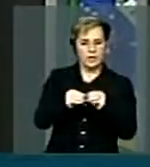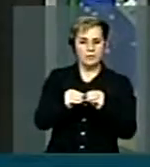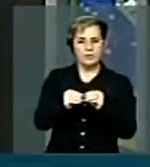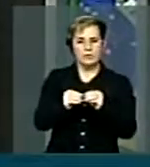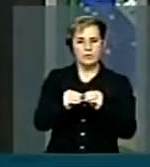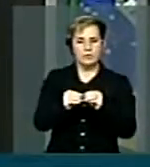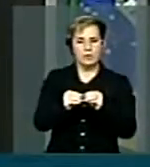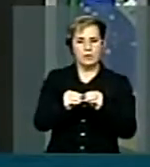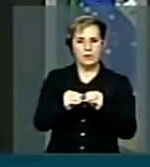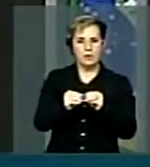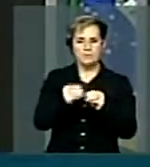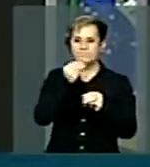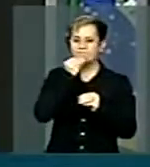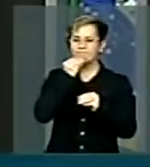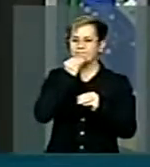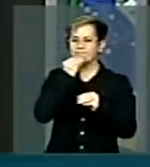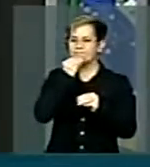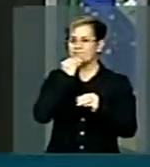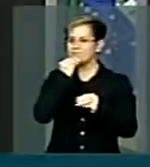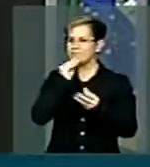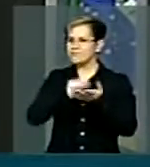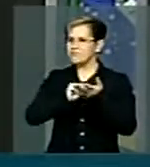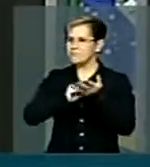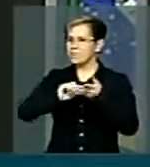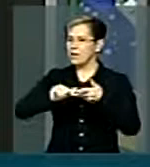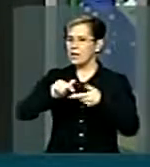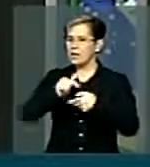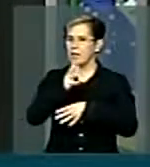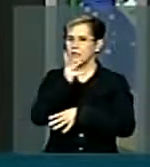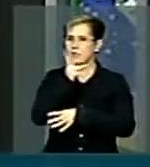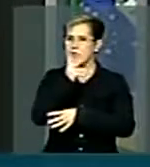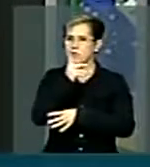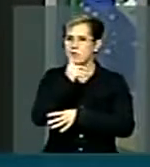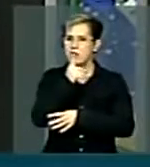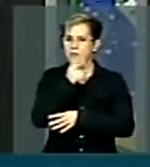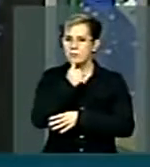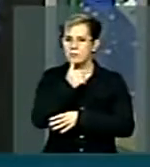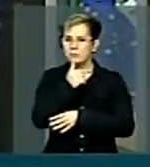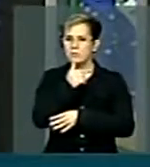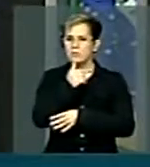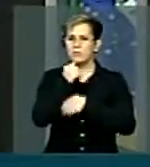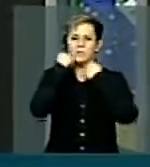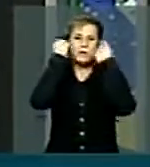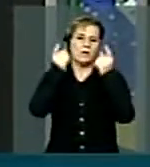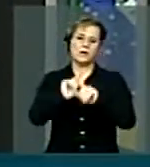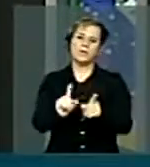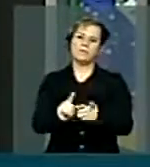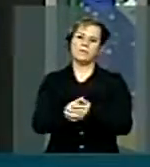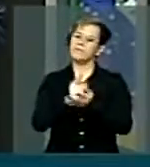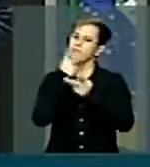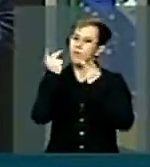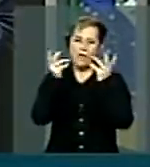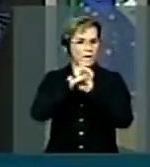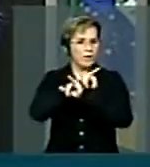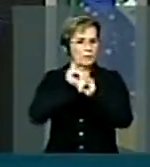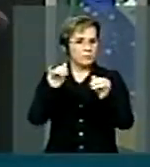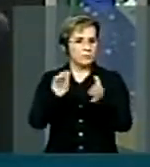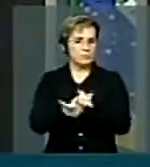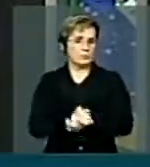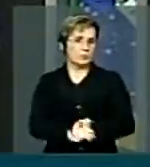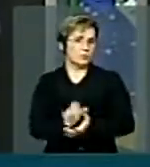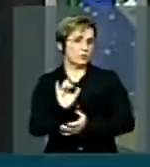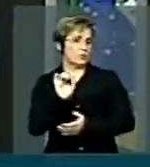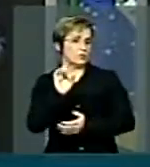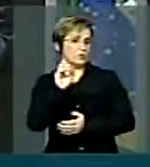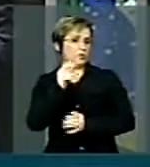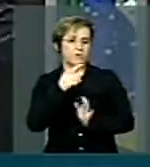que atrasos fazem parte da regra do jogo. Olha, Sr. Presidente, só se for na regra do